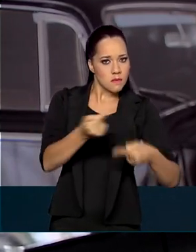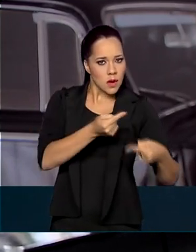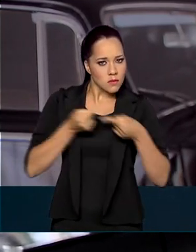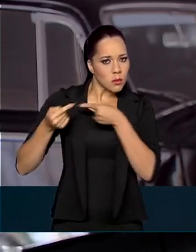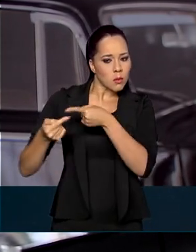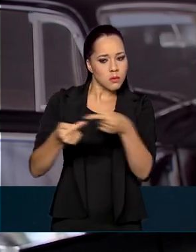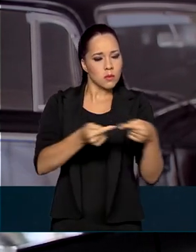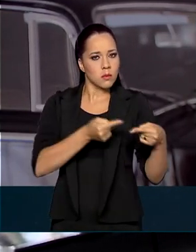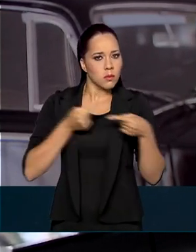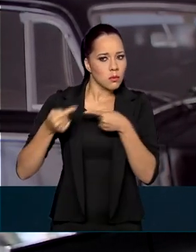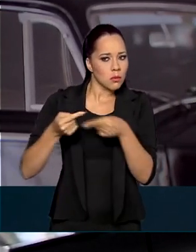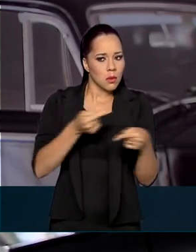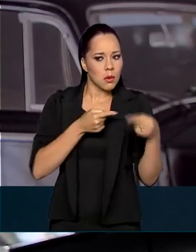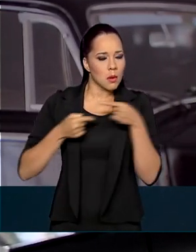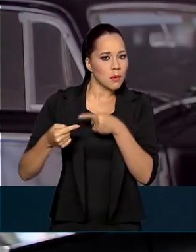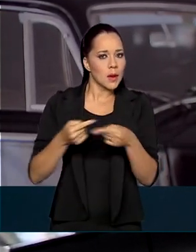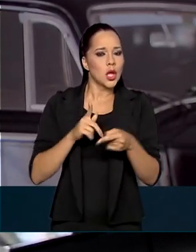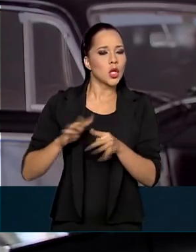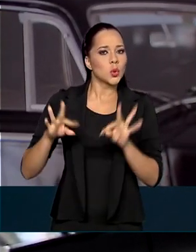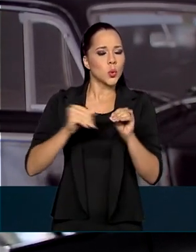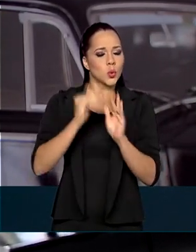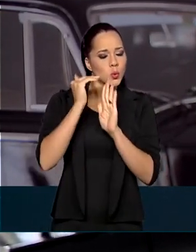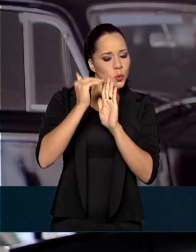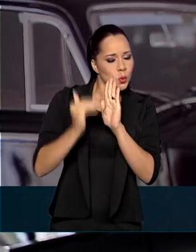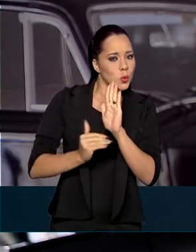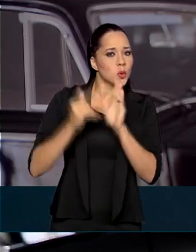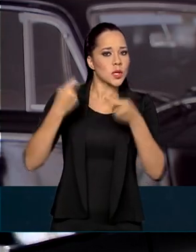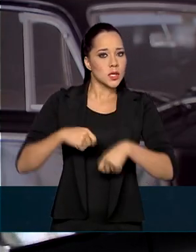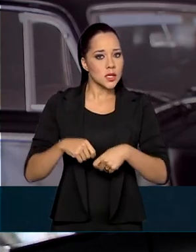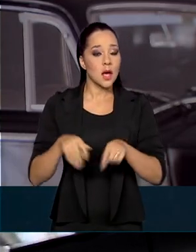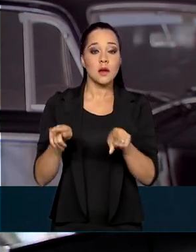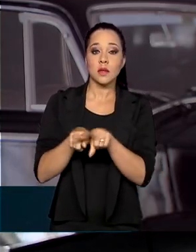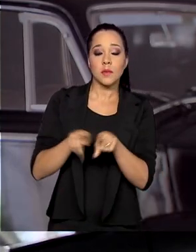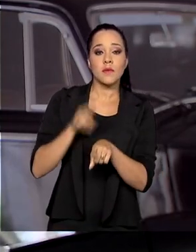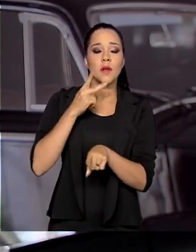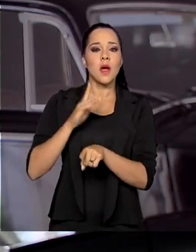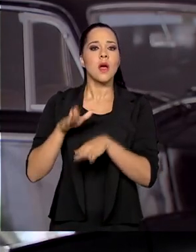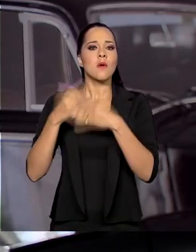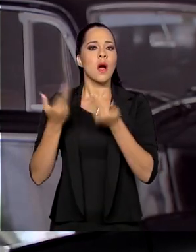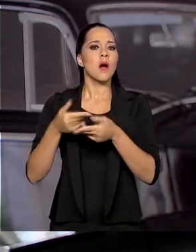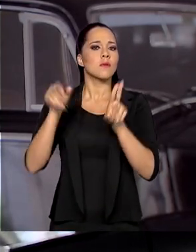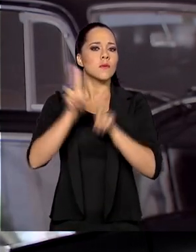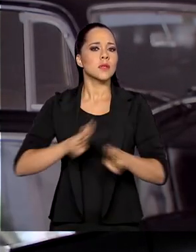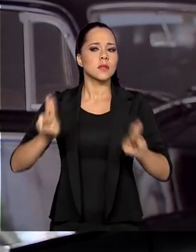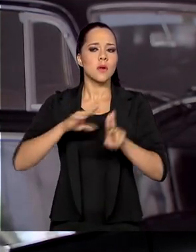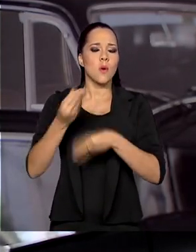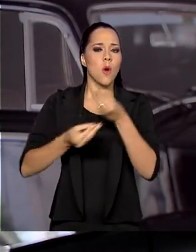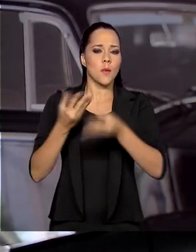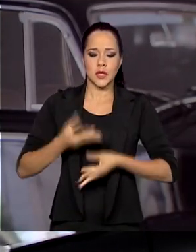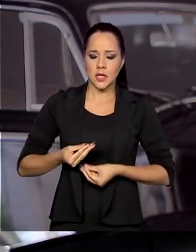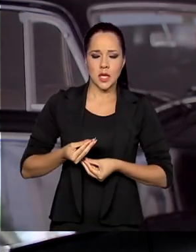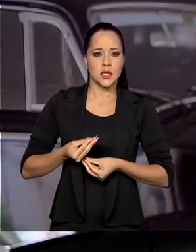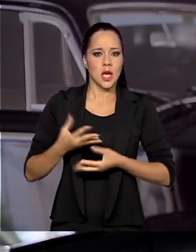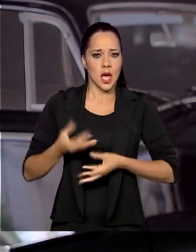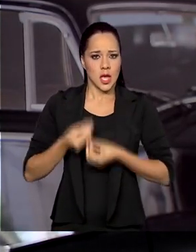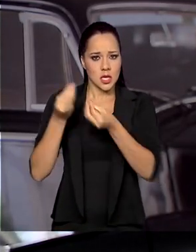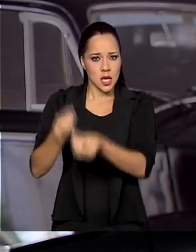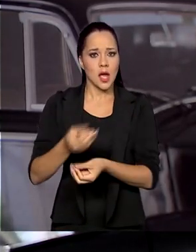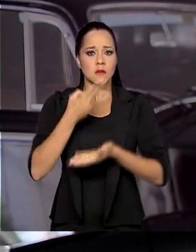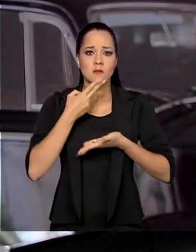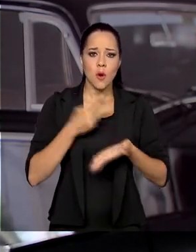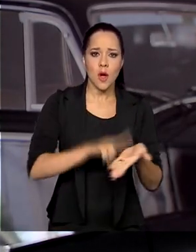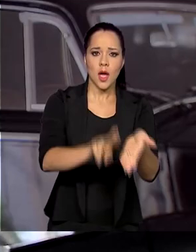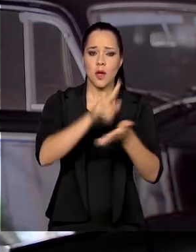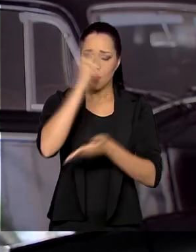os requisitos necessários, tratar da universalização das entregas, os Correios, em relação aos